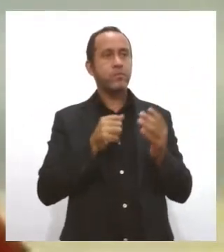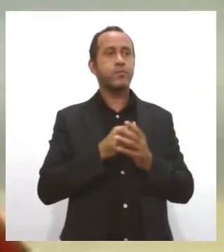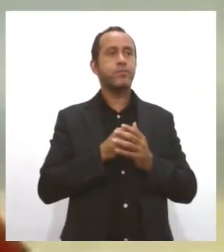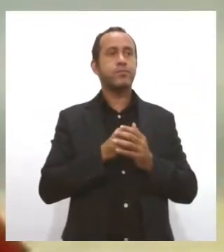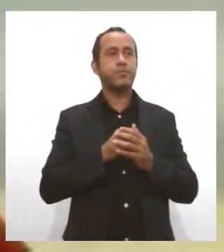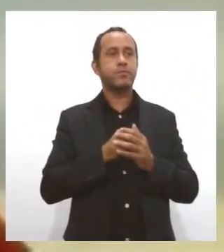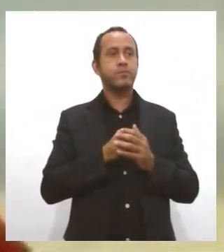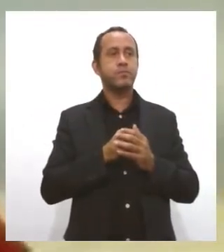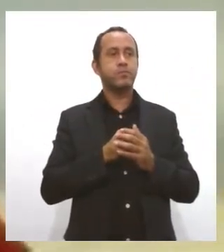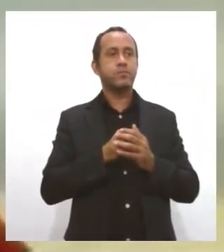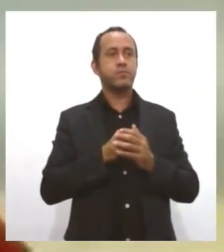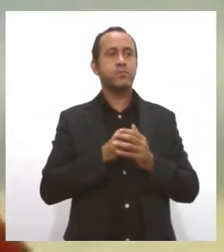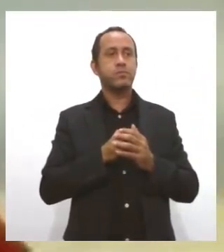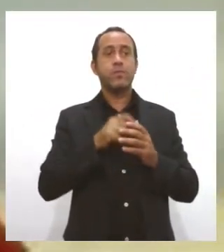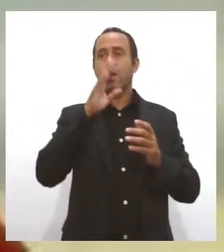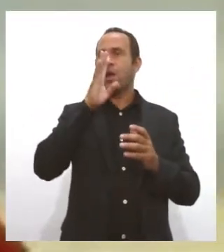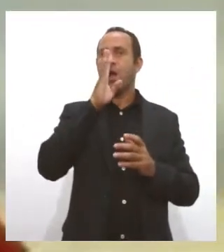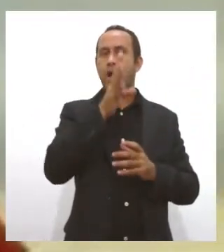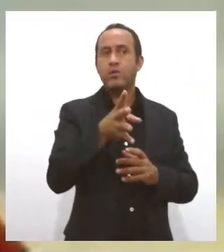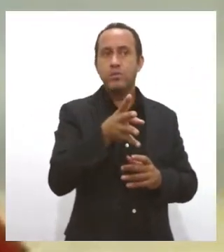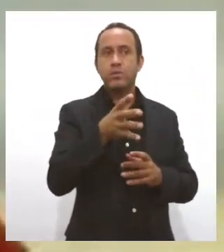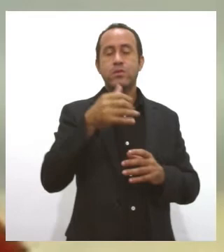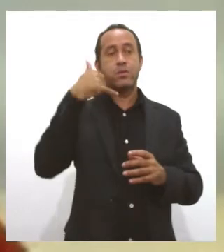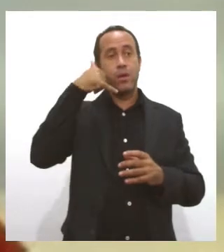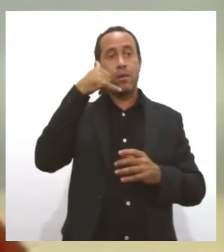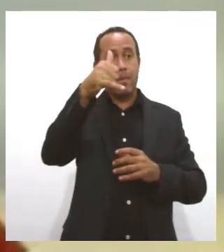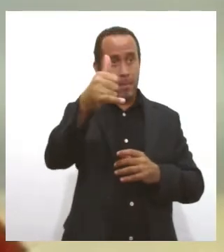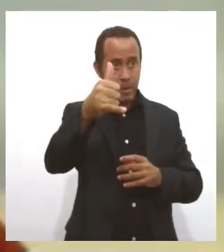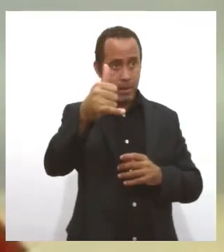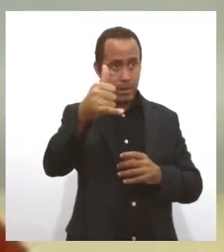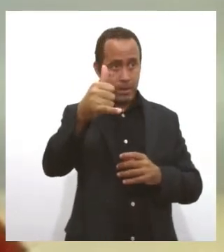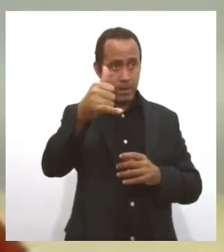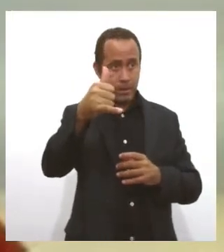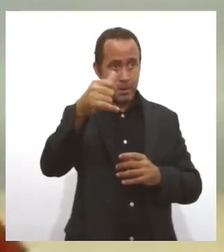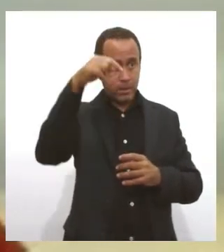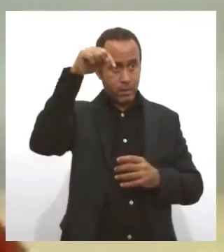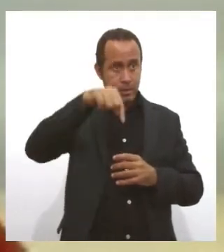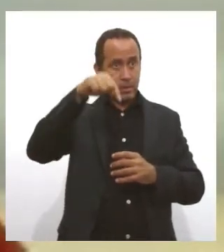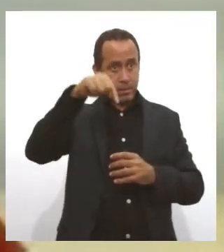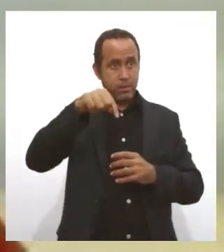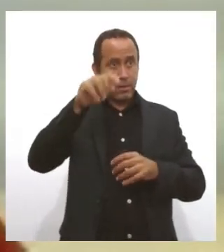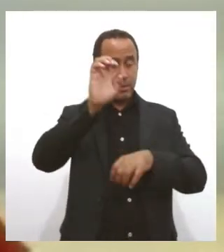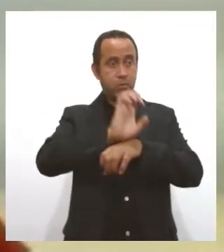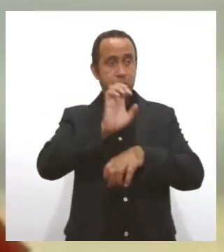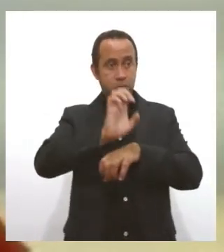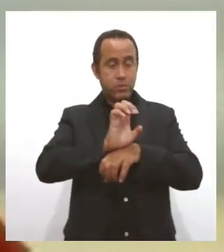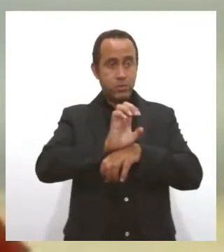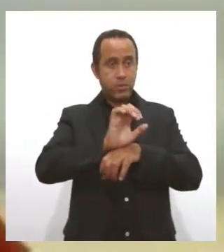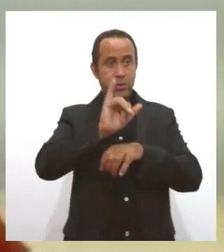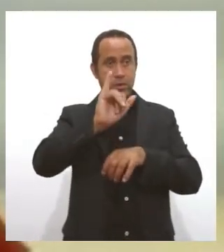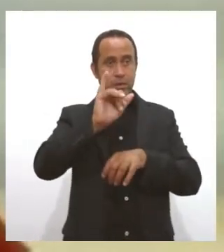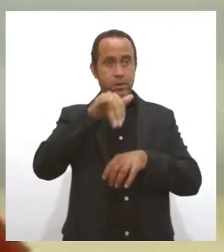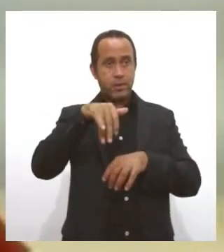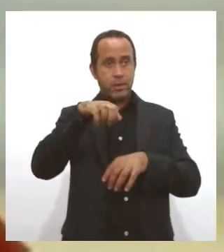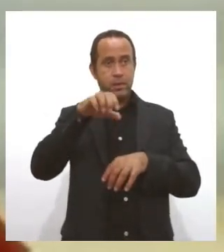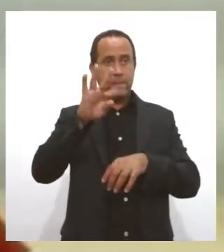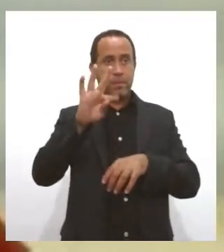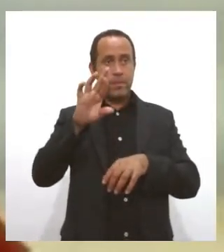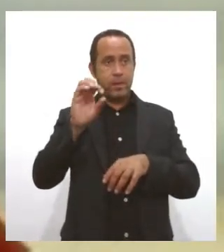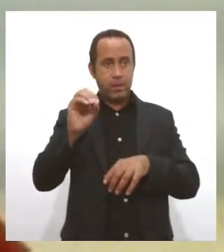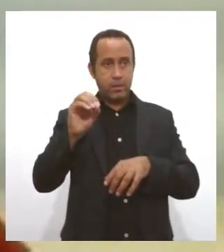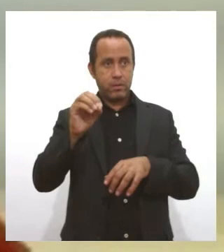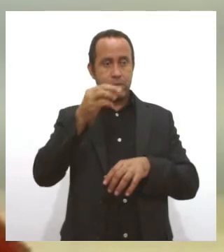atendimento de denúncia, liga para o nosso órgão aqui, que é o órgão delegado do Inmetro no Estado, e os contatos são